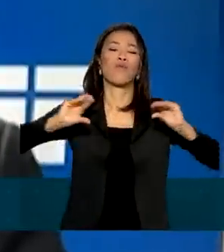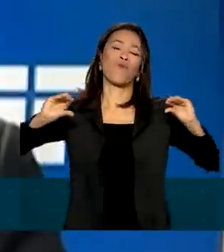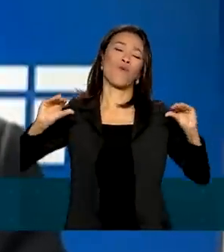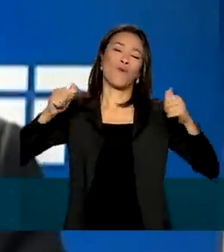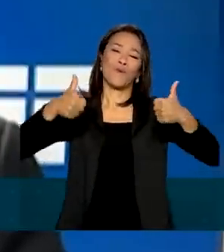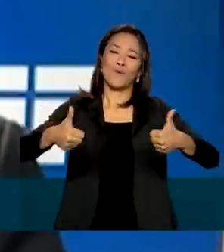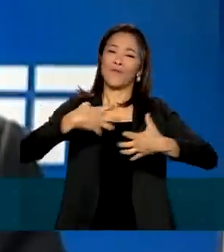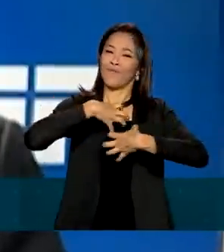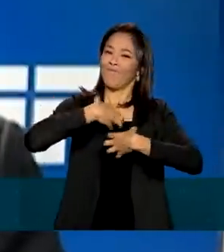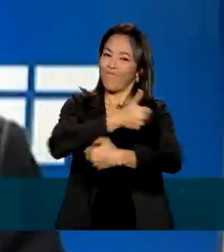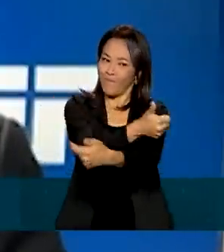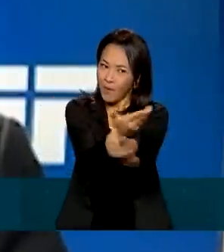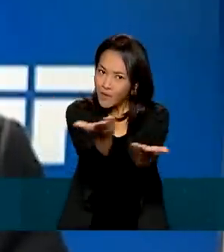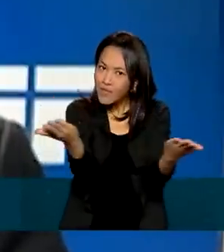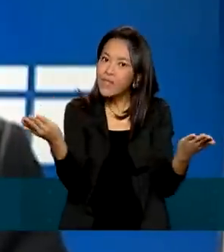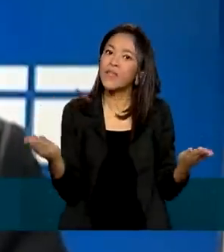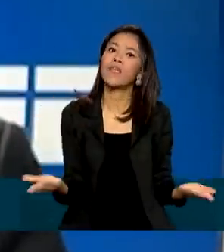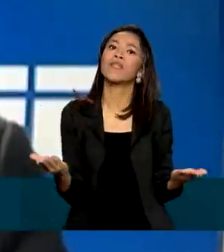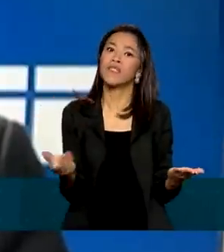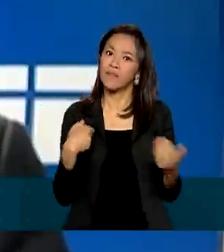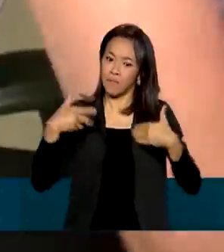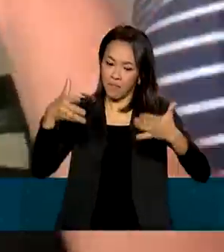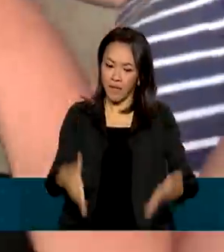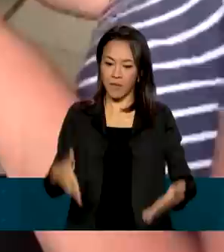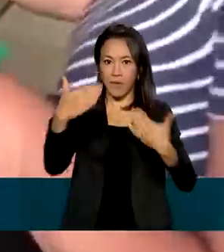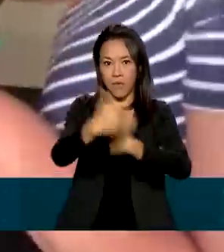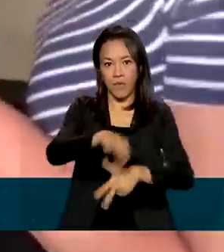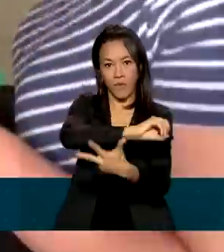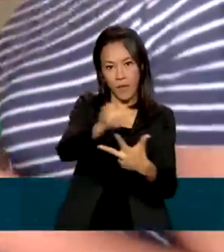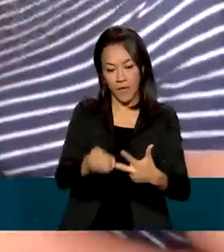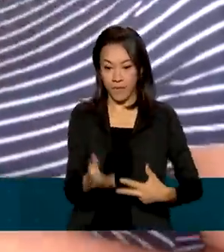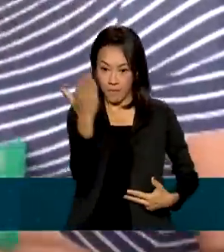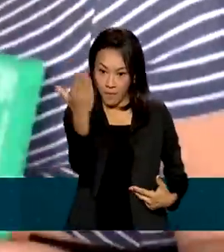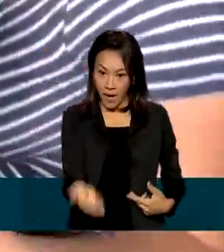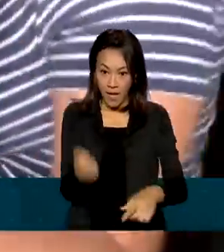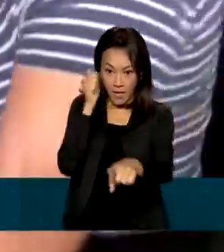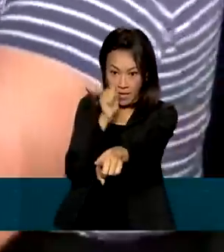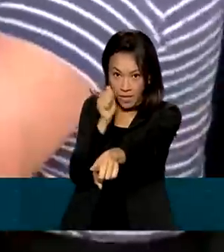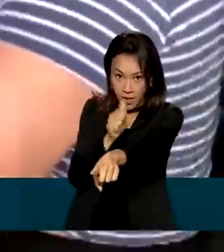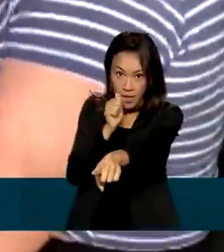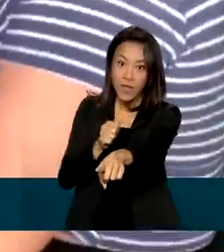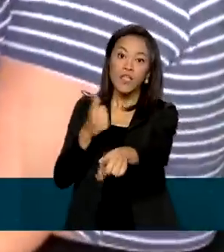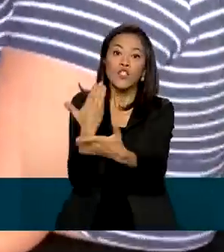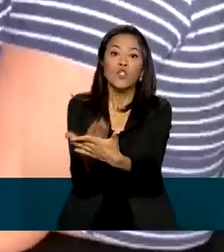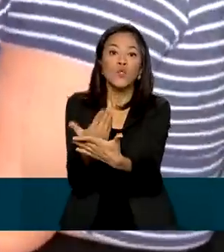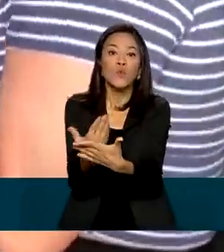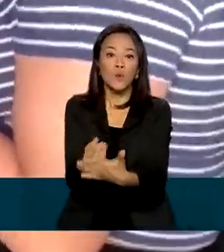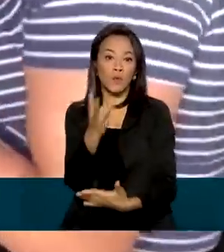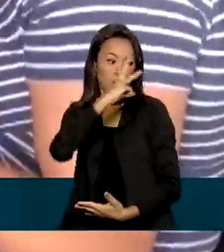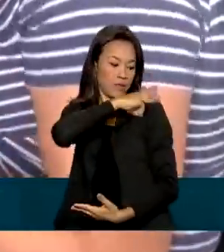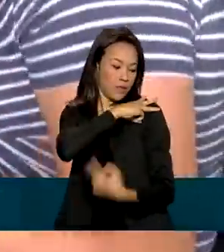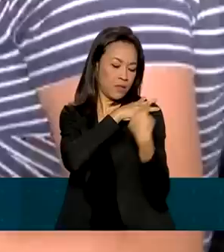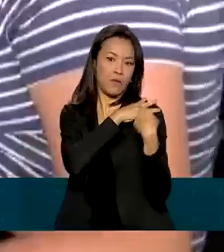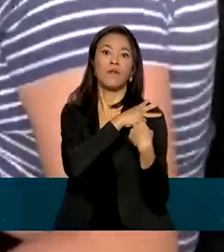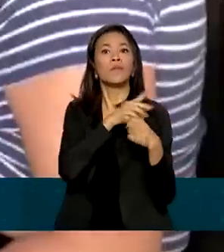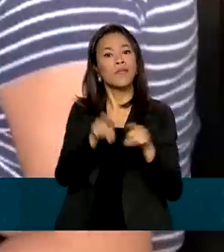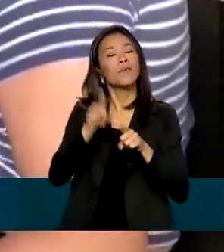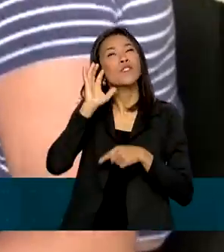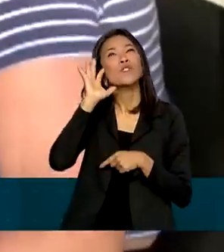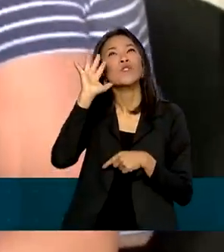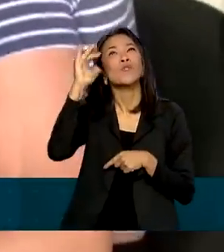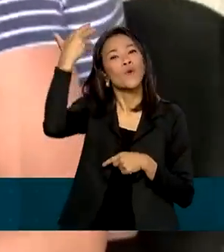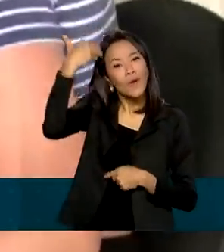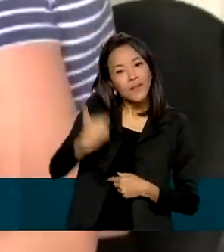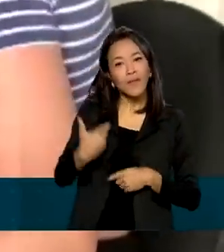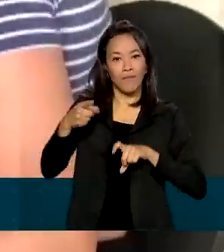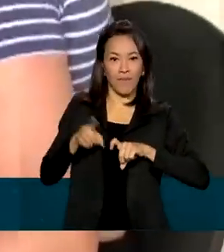e praticidade a vocês, participantes do Enem. Para Mariana Belfort, estudante do terceiro ano do Ensino Médio, que também sonha em ser